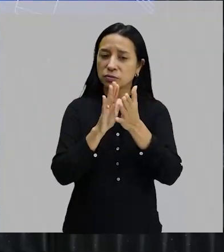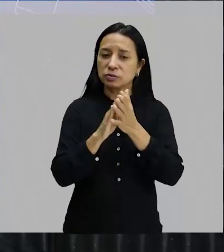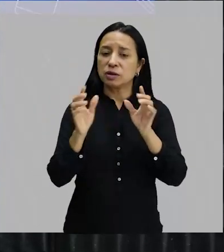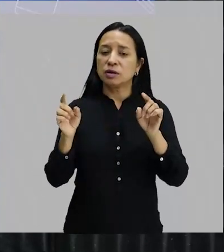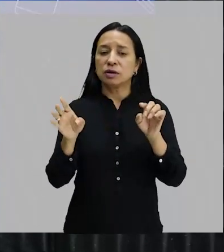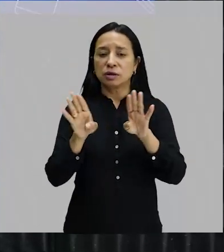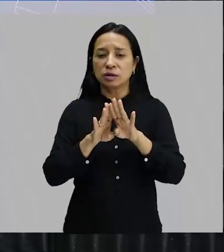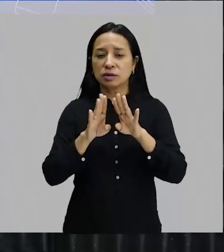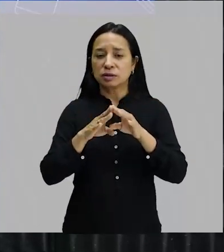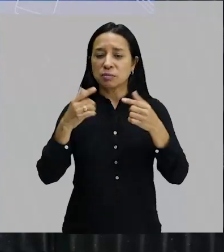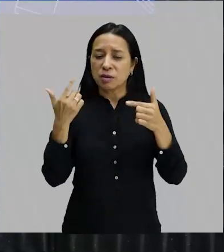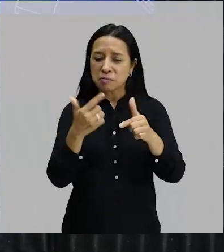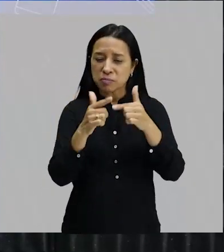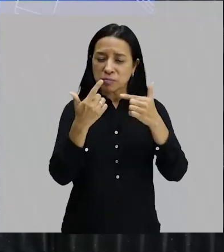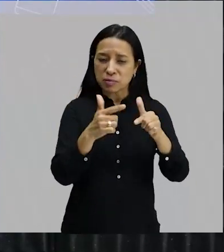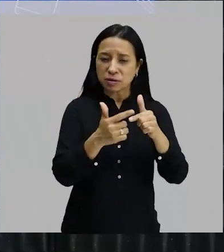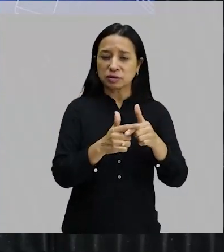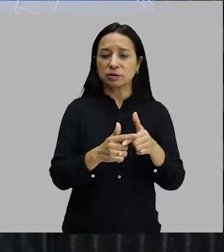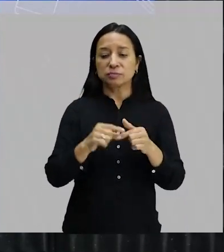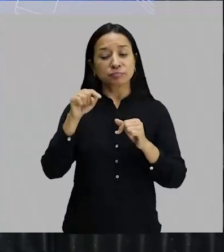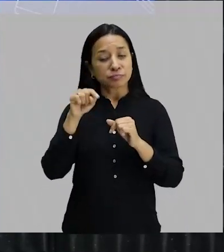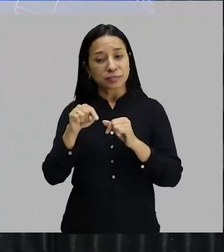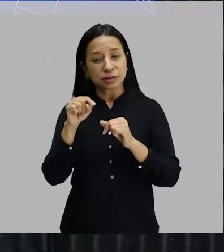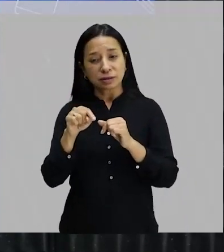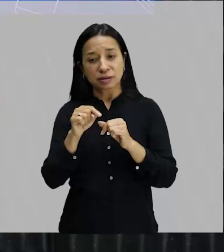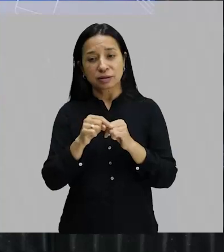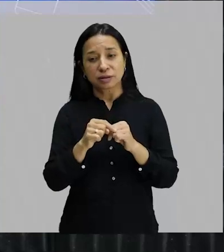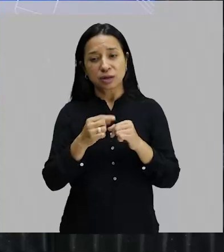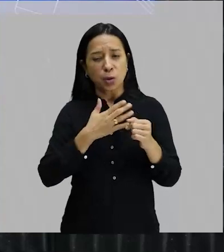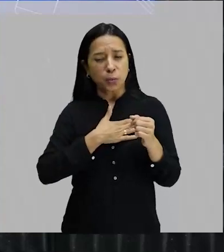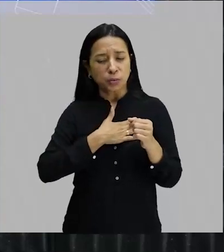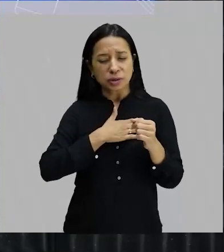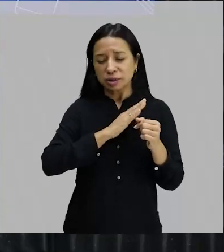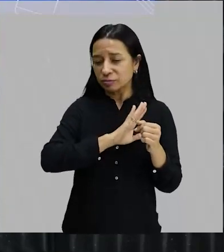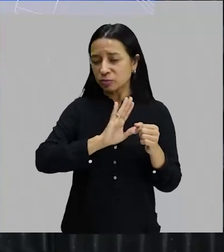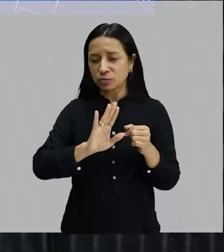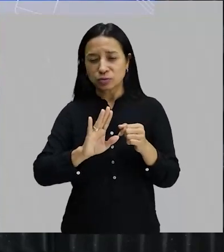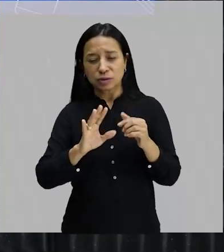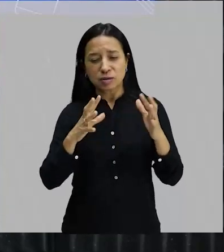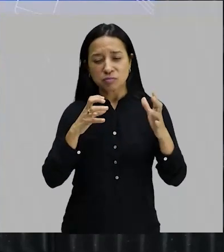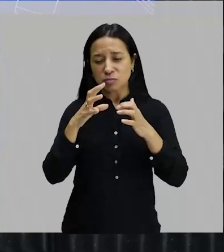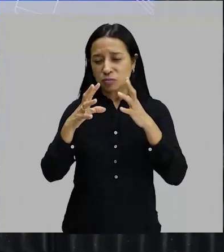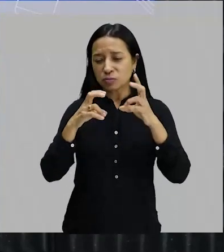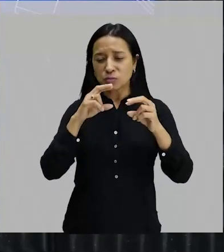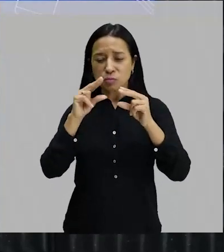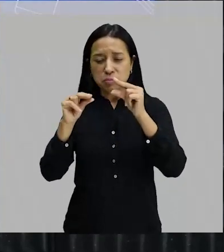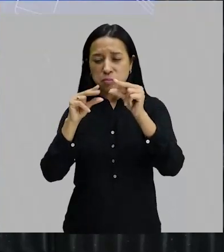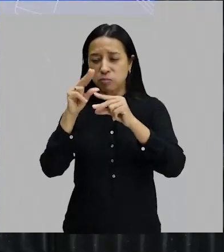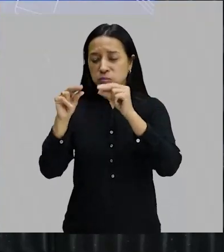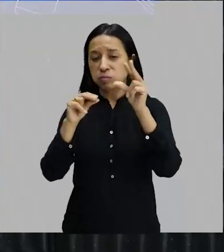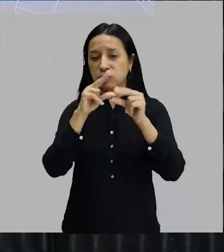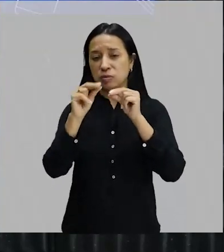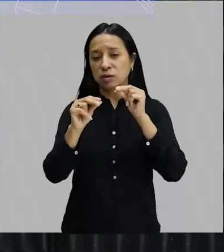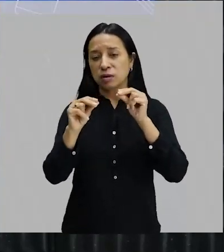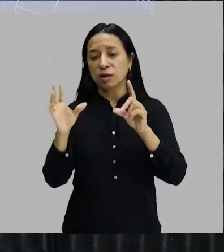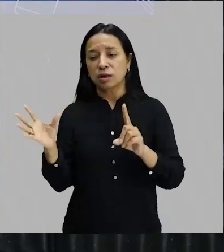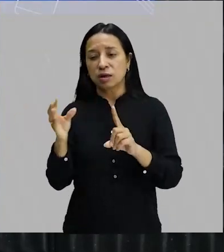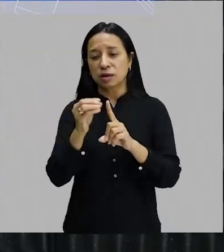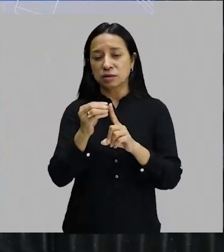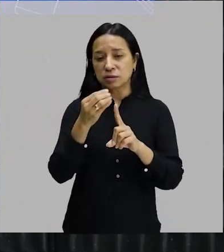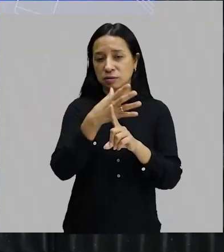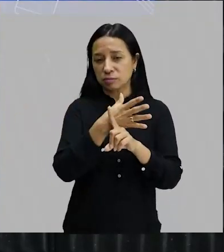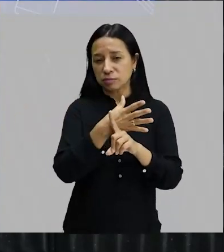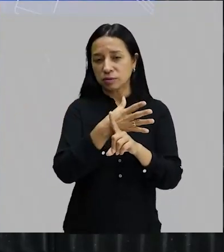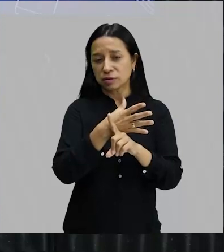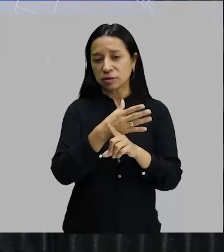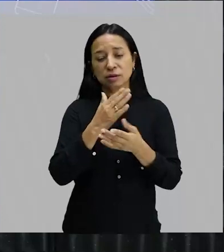é que a coisa engrena. É bem aqui nesse eu gostei ou não gostei, o zoom, zoom, zoom, fala, fala que a Semana de Arte Moderna, que era para talvez